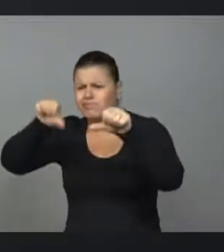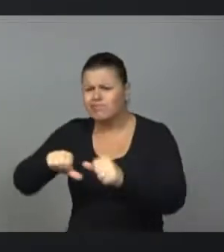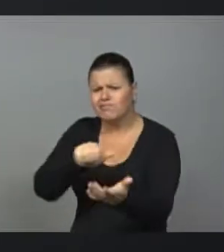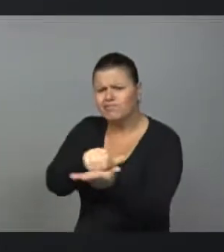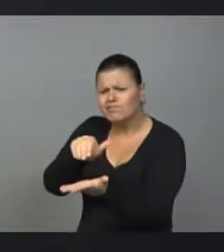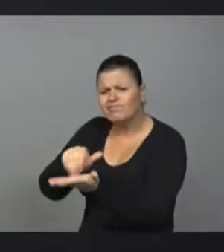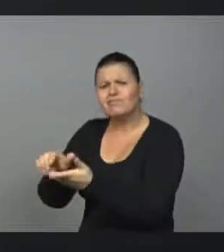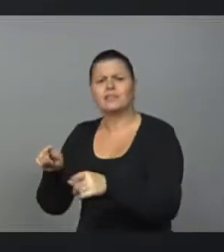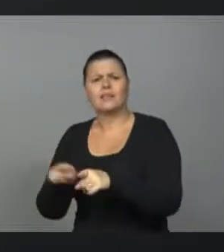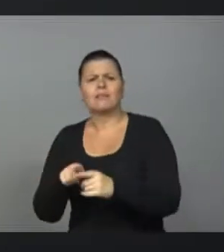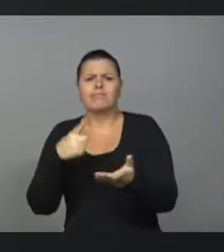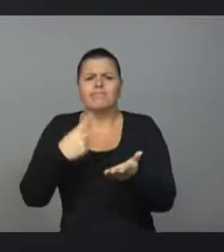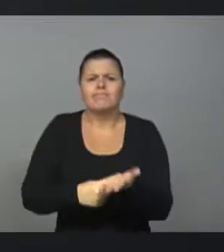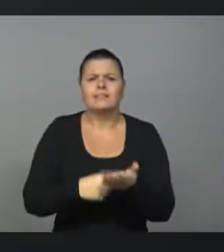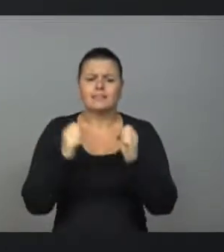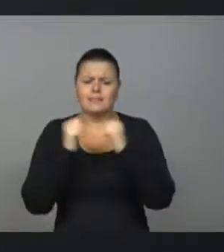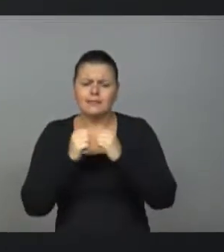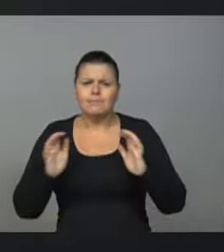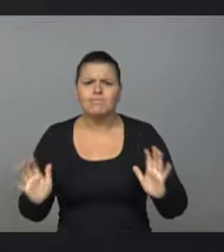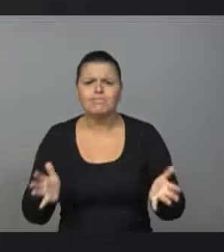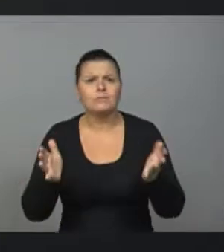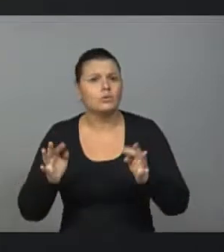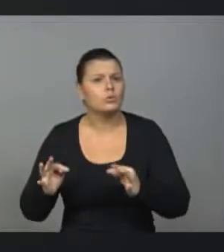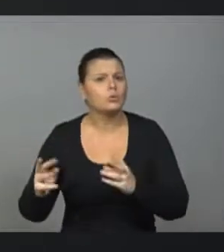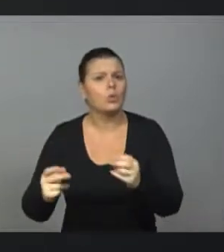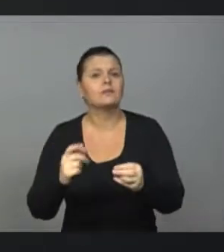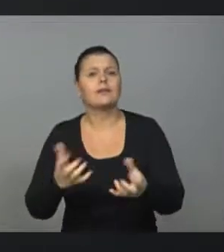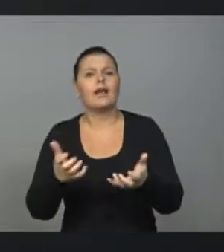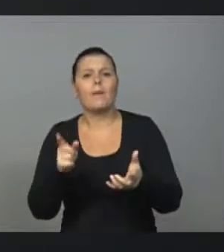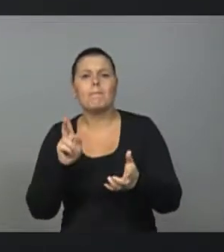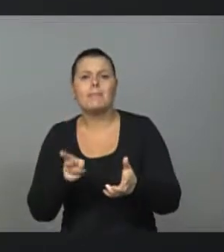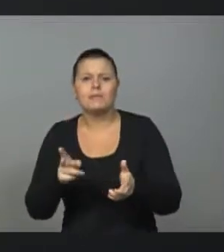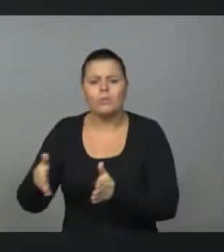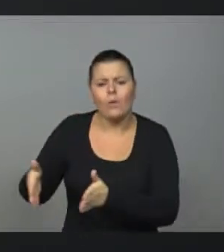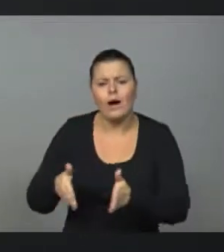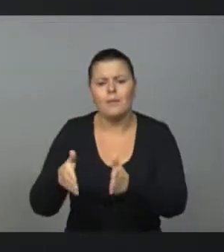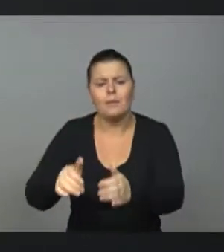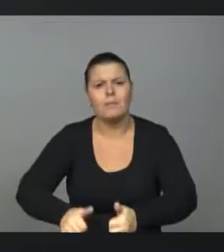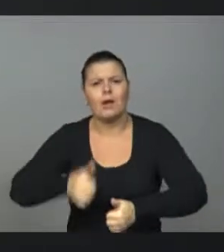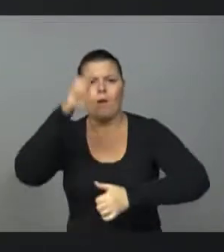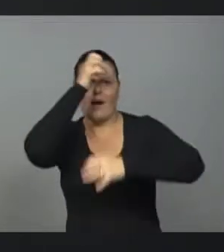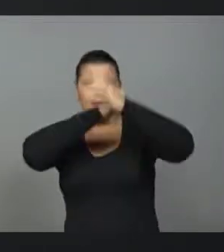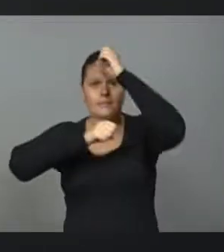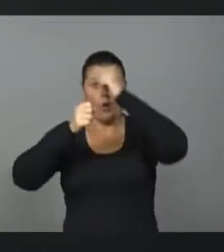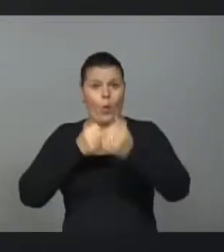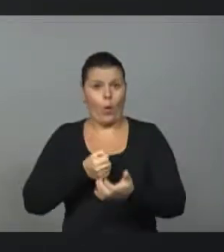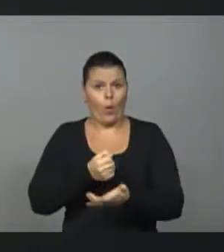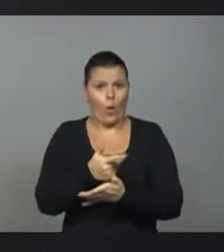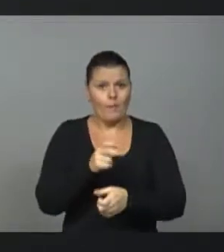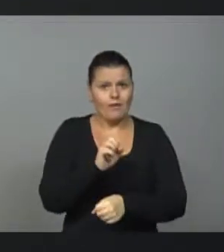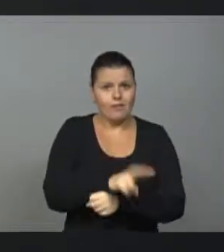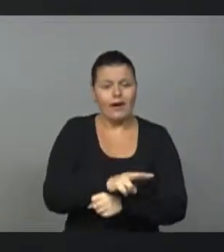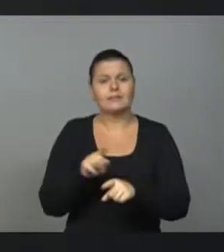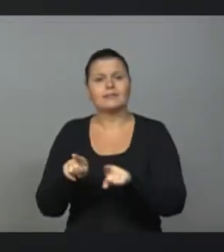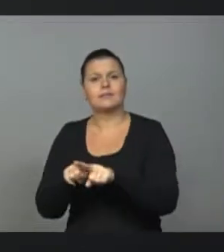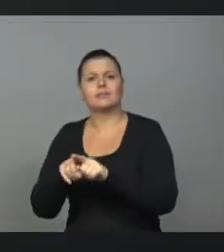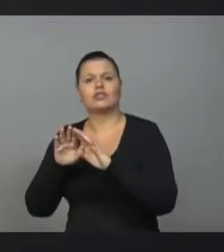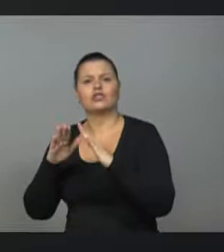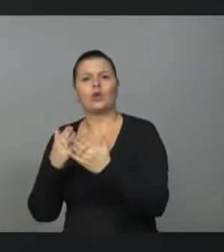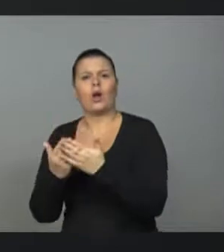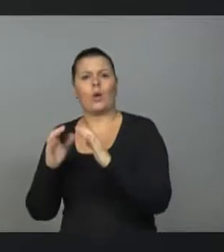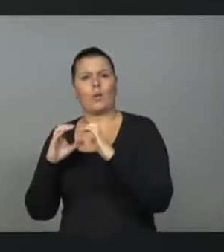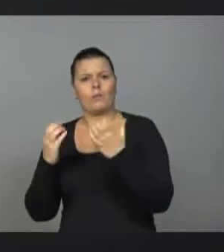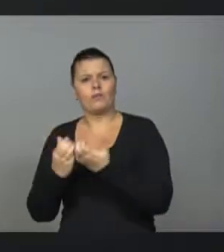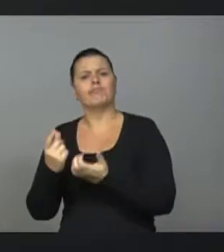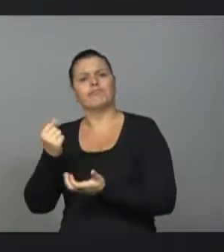estabelecer um sistema de incentivos onde todos remem na mesma direção, na direção da melhoria da aprendizagem. Compra de vagas e escolas comunitárias, financiadas com um